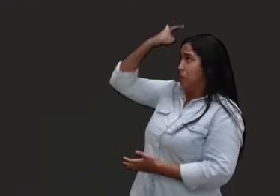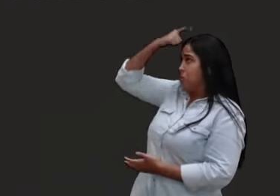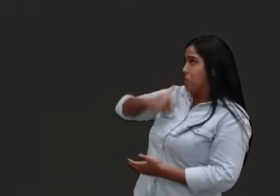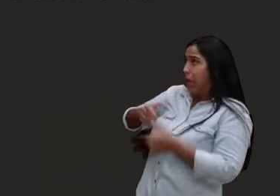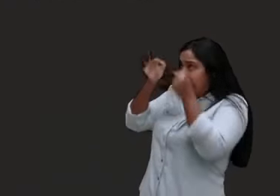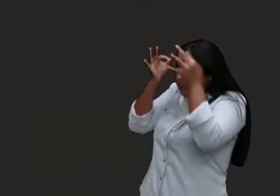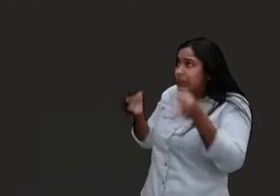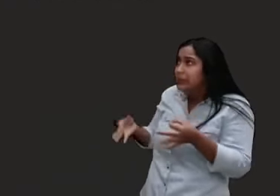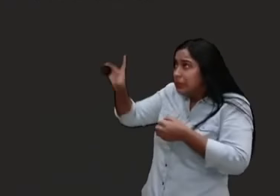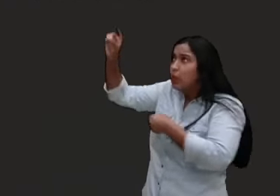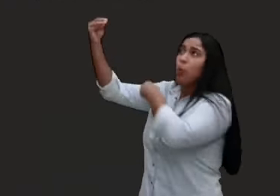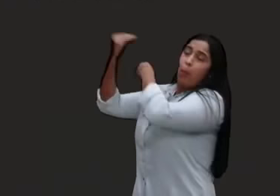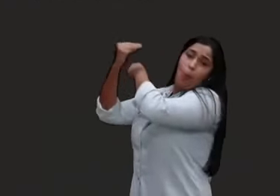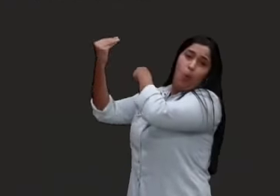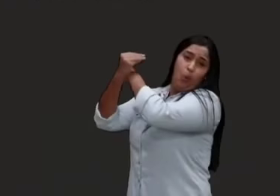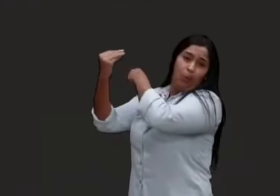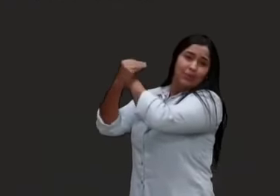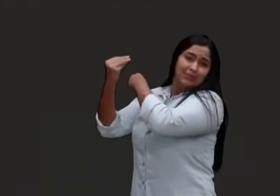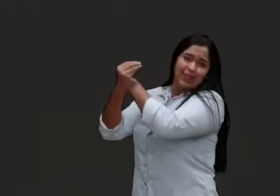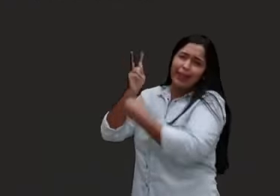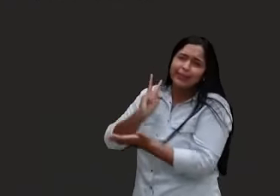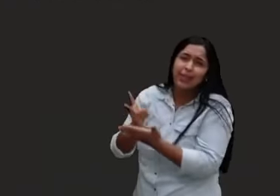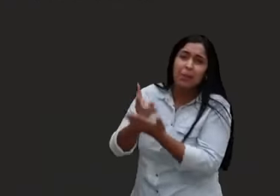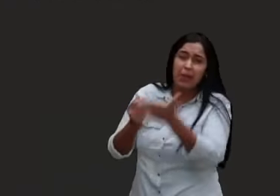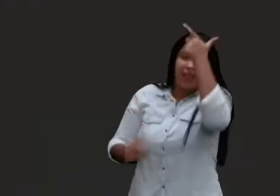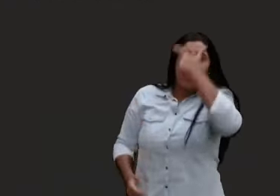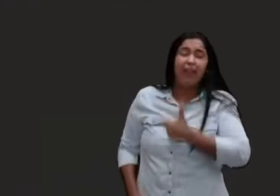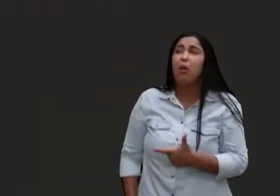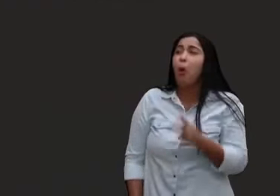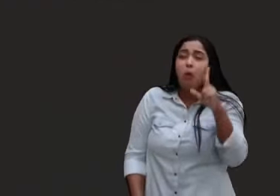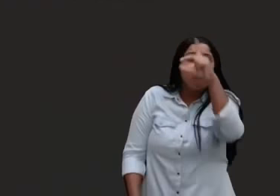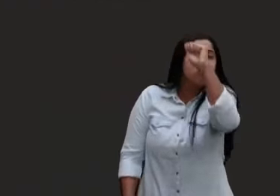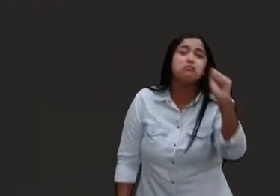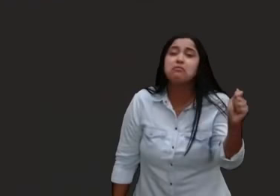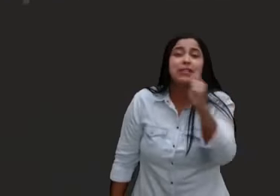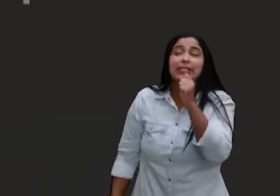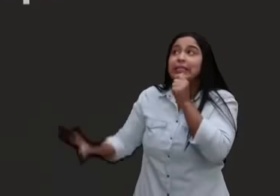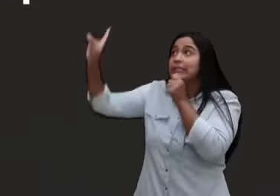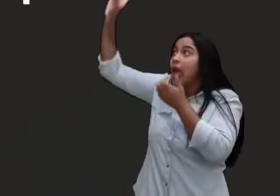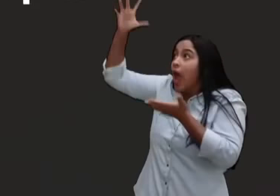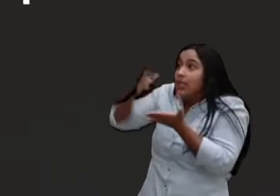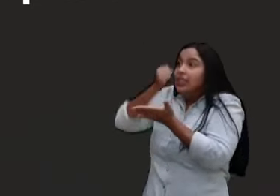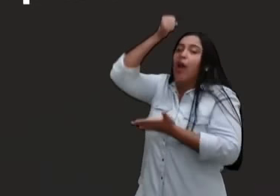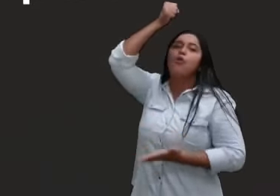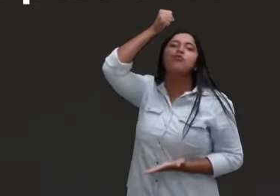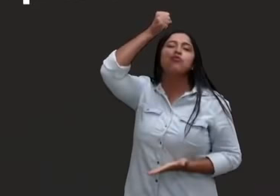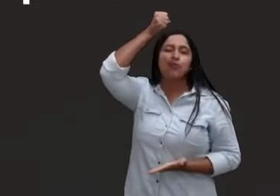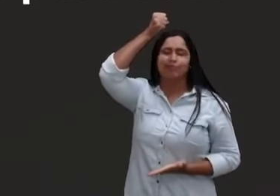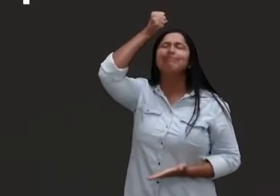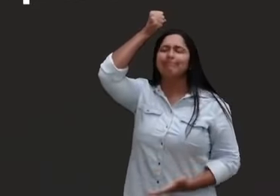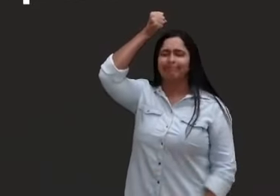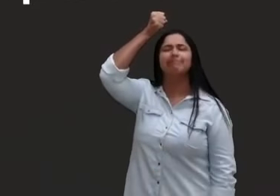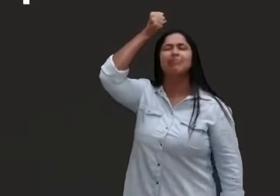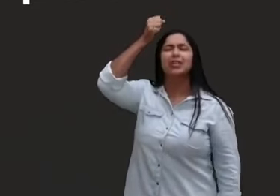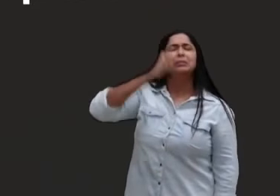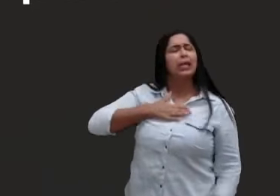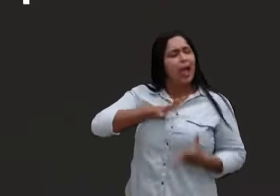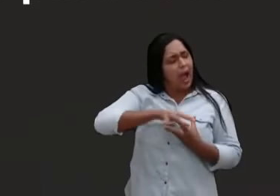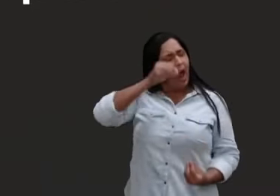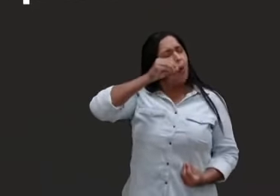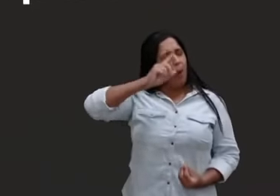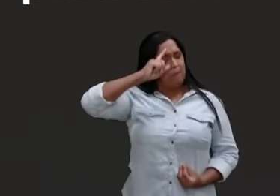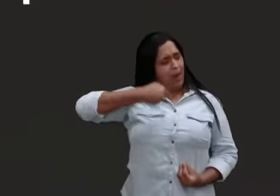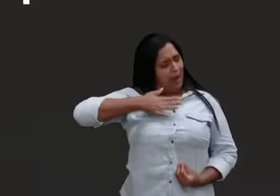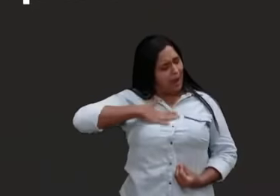eu já estava sem forças, Ele me salvou. Retorne ao seu descanso, homem-alma,